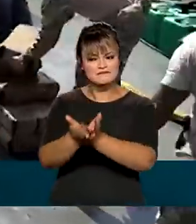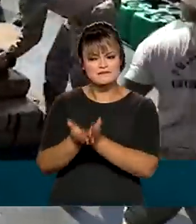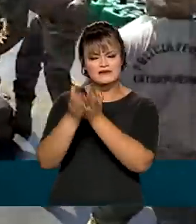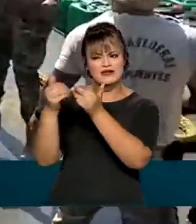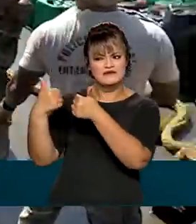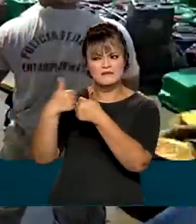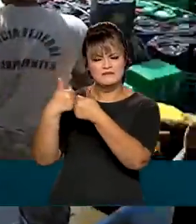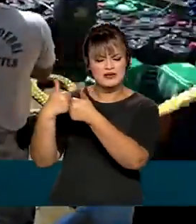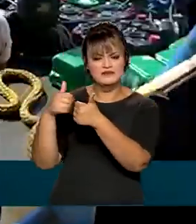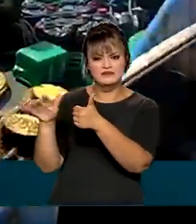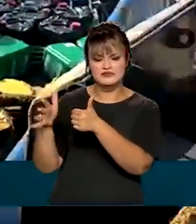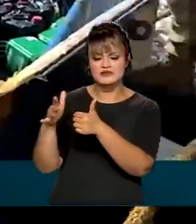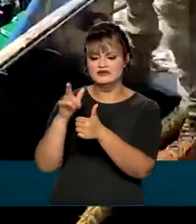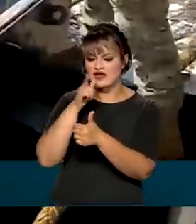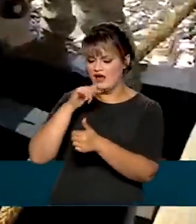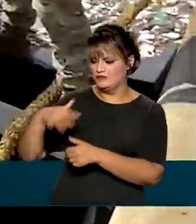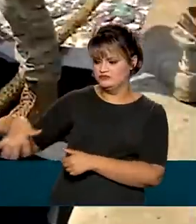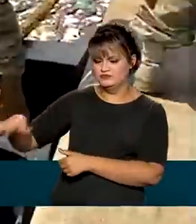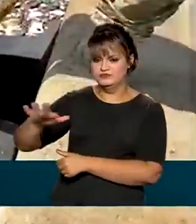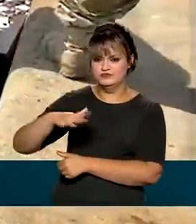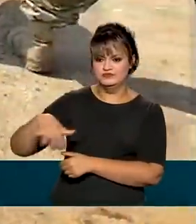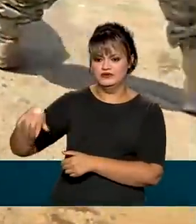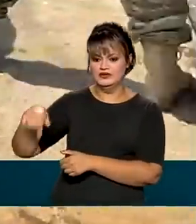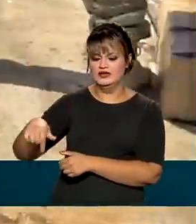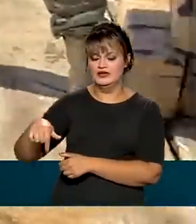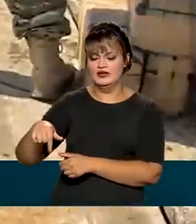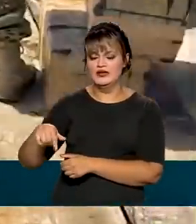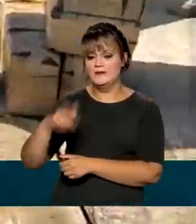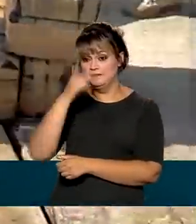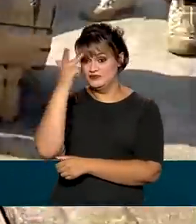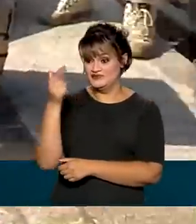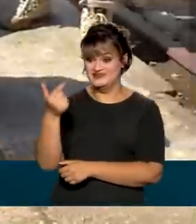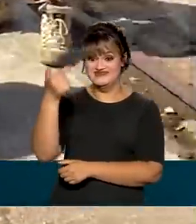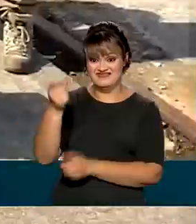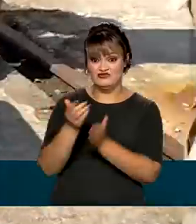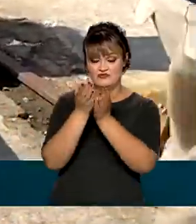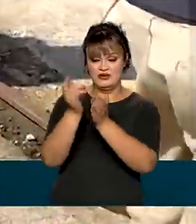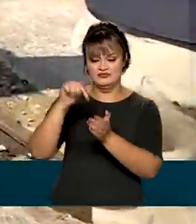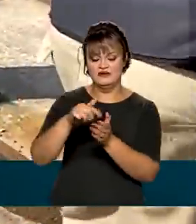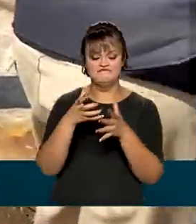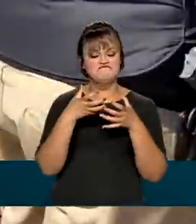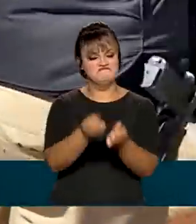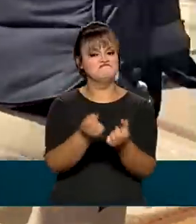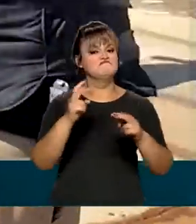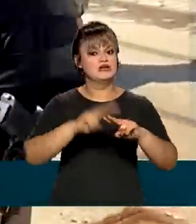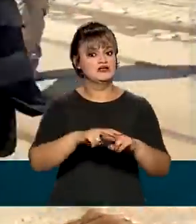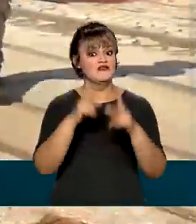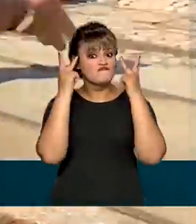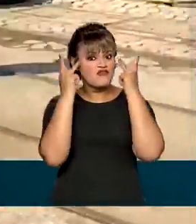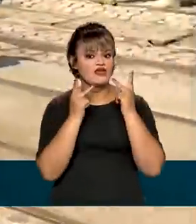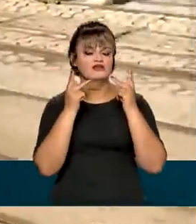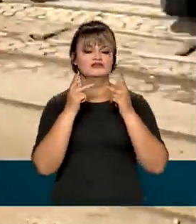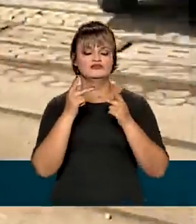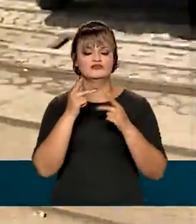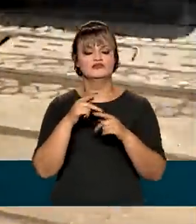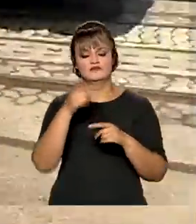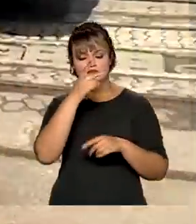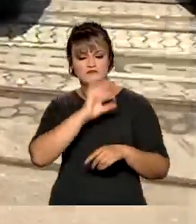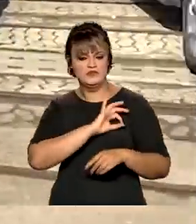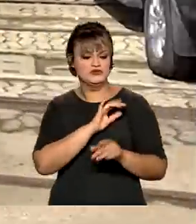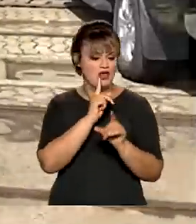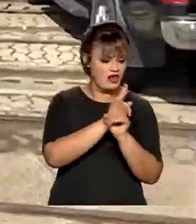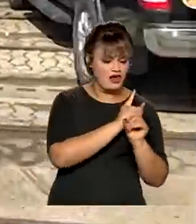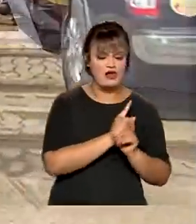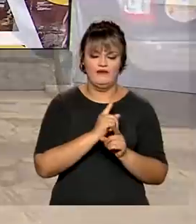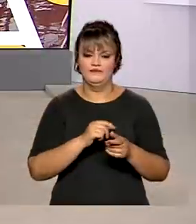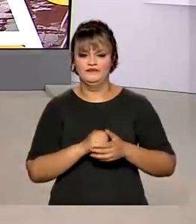400 quilômetros da costa e as sete pessoas que estavam a bordo foram presas em flagrante pelos agentes da Polícia Federal.